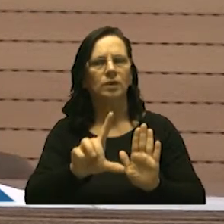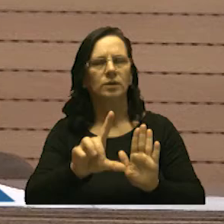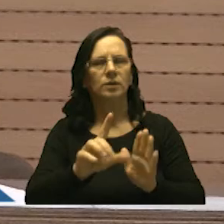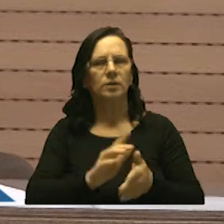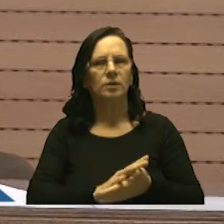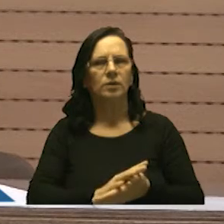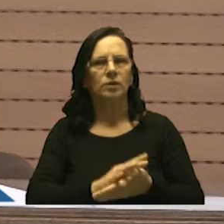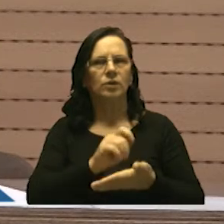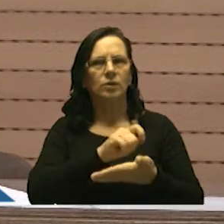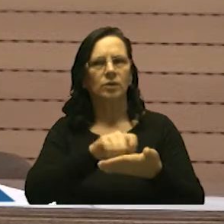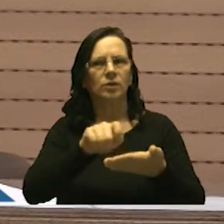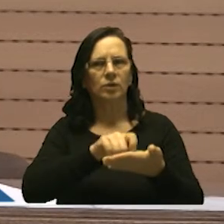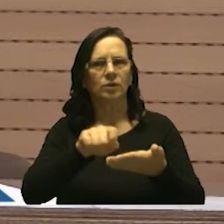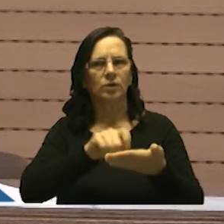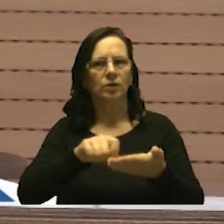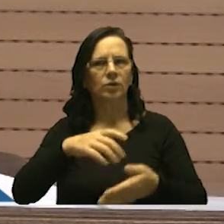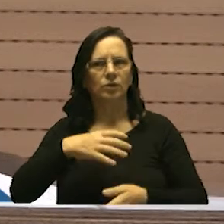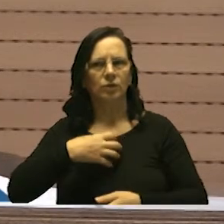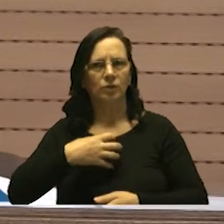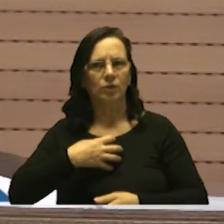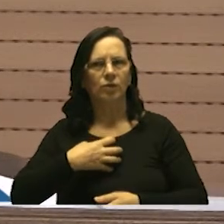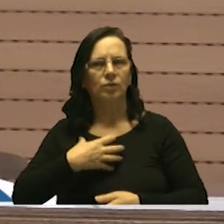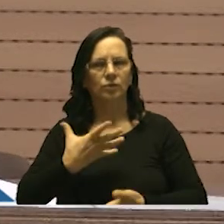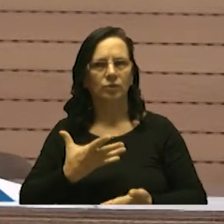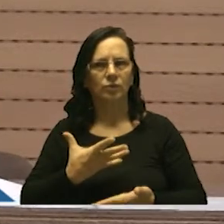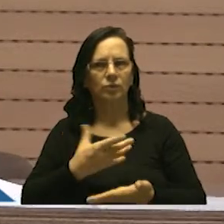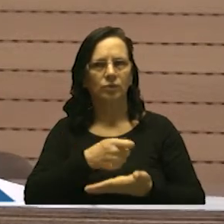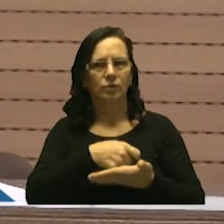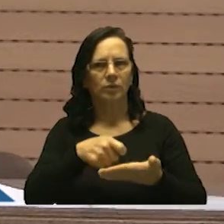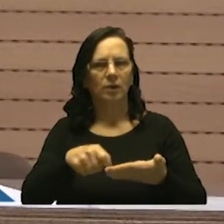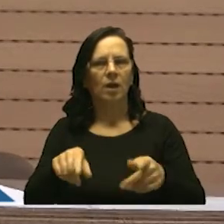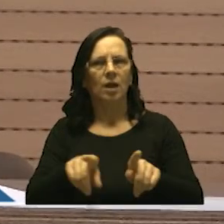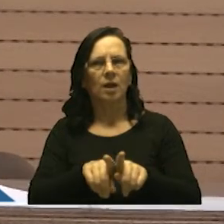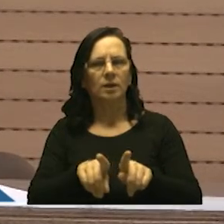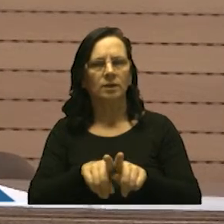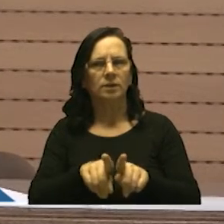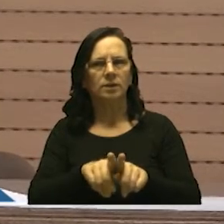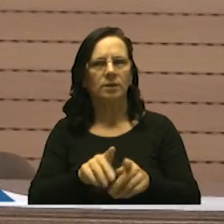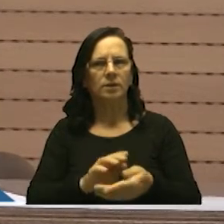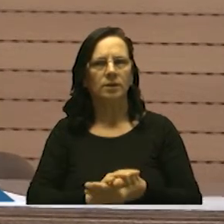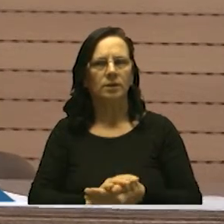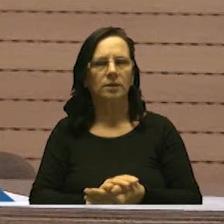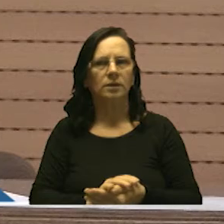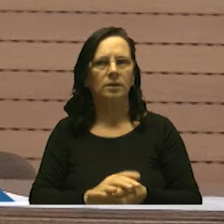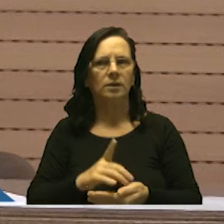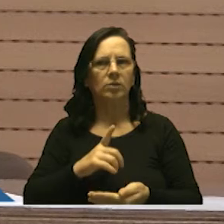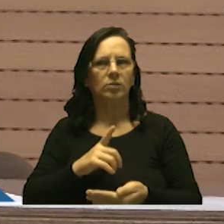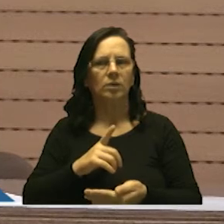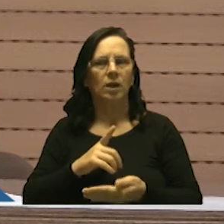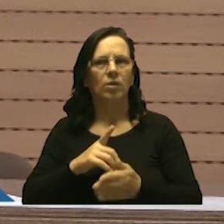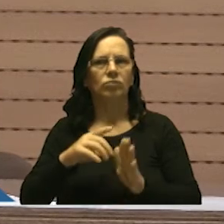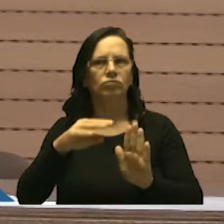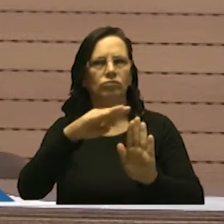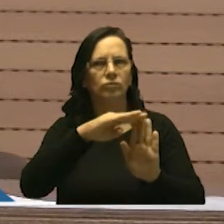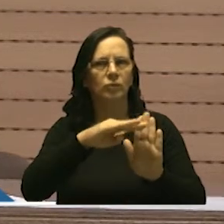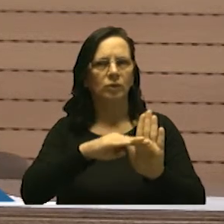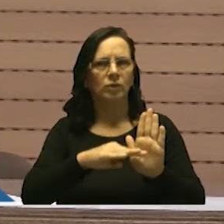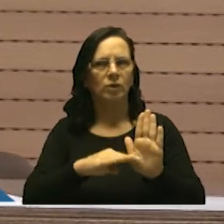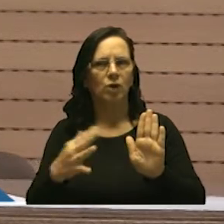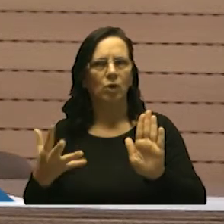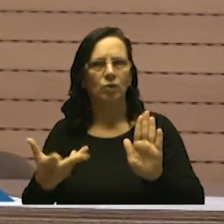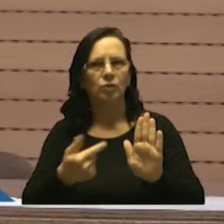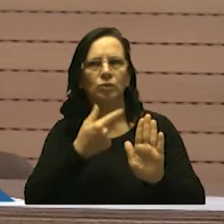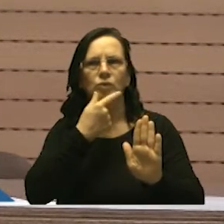redigida em regulares formas. Assim em fase do exposto pela